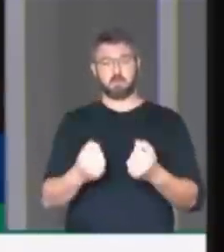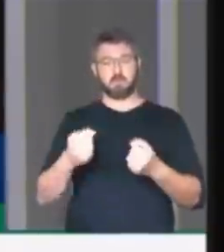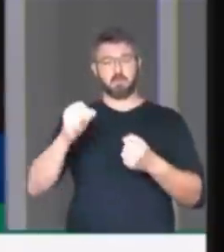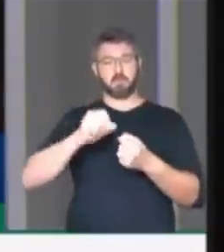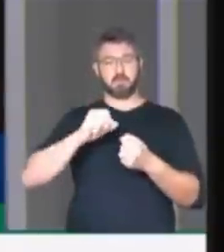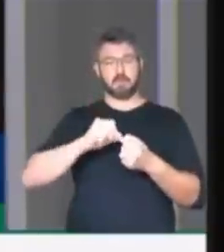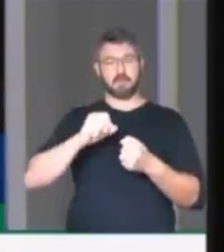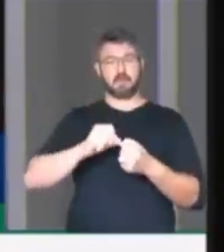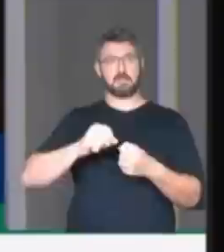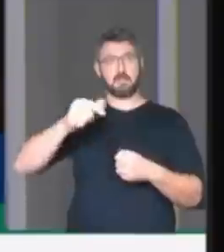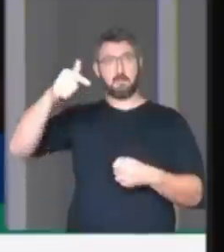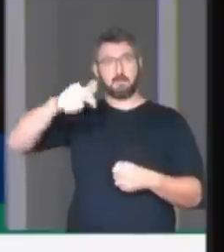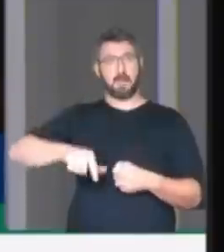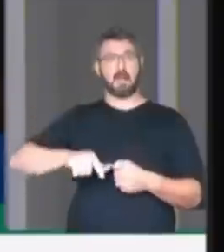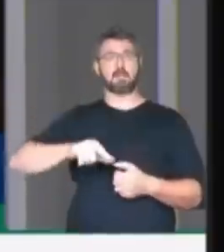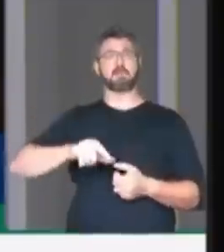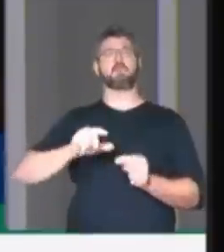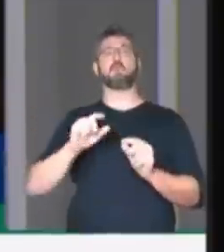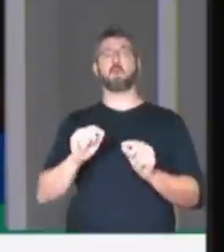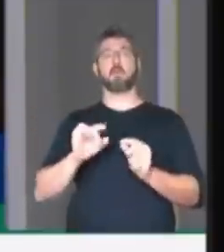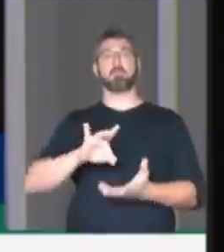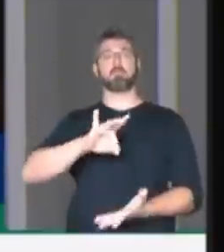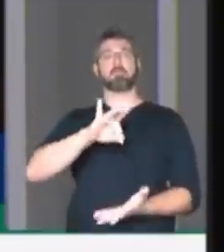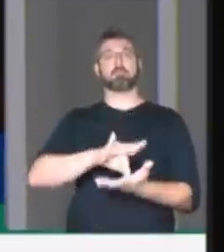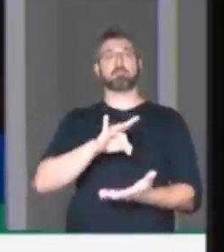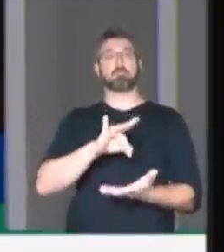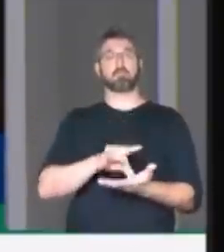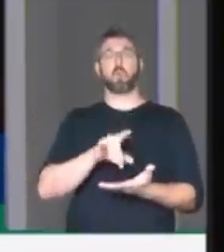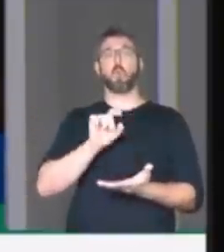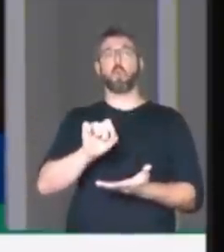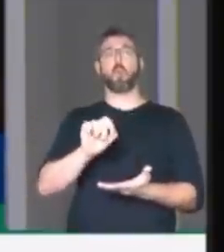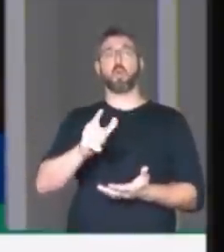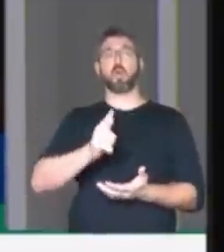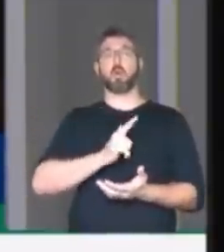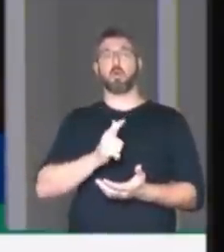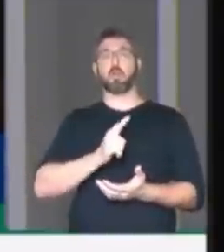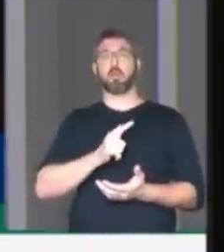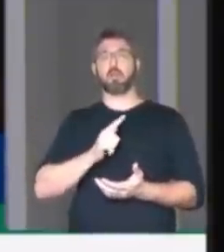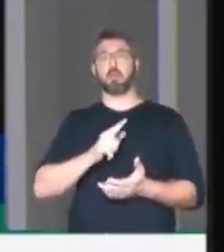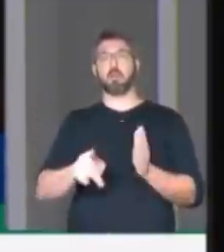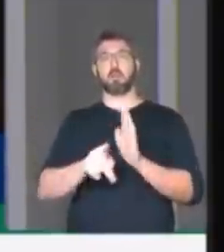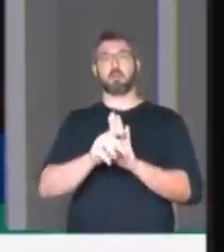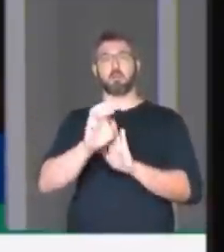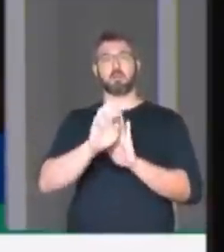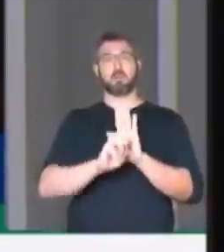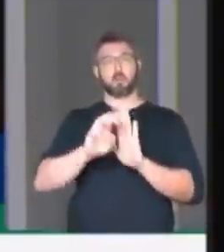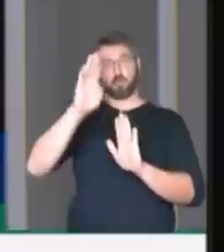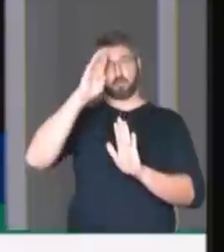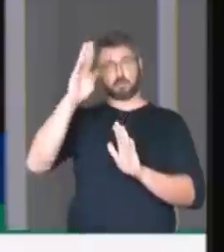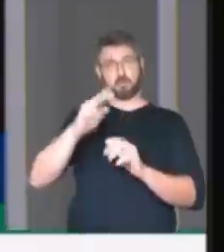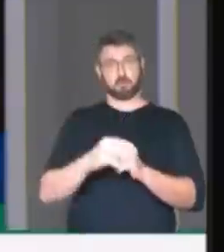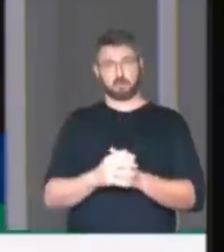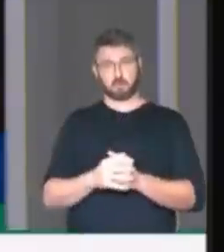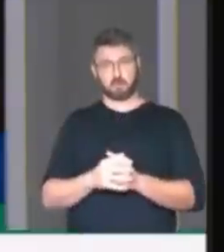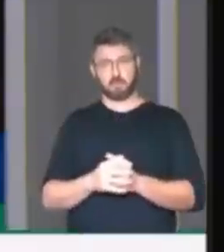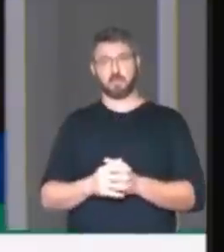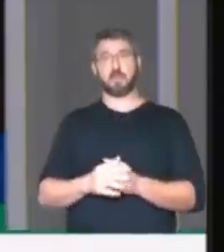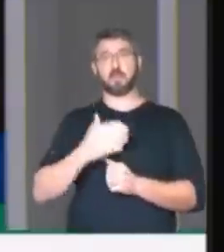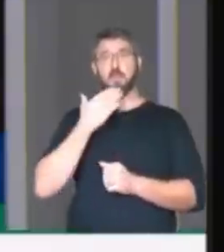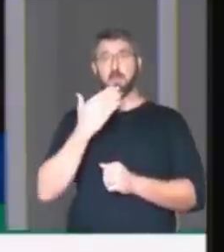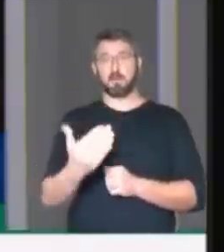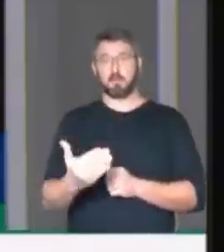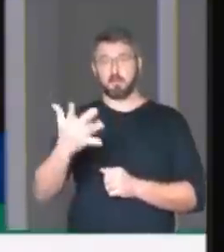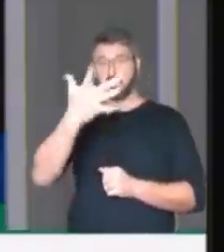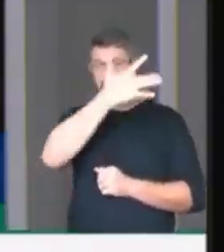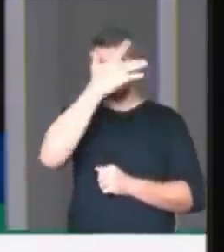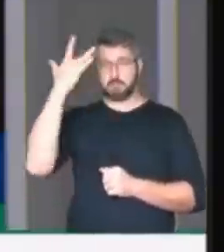mais reais as aspirações contidas em nosso Estatuto Maior, em prol daqueles